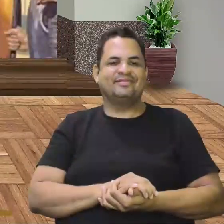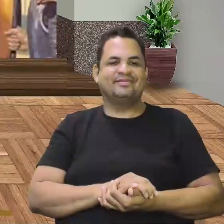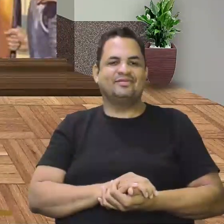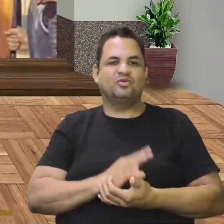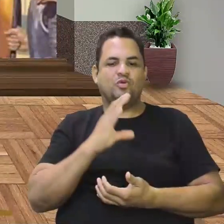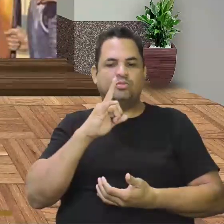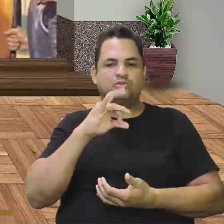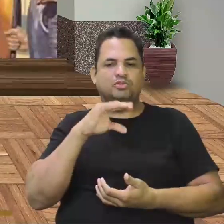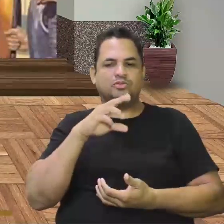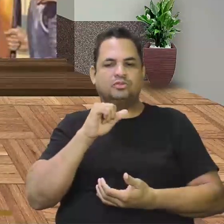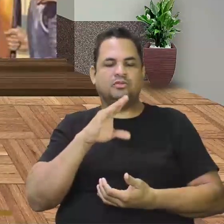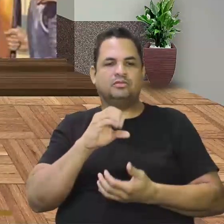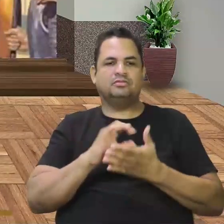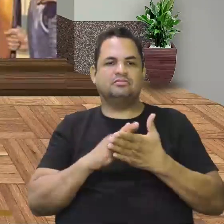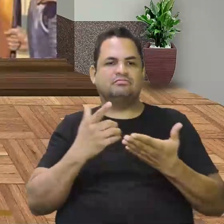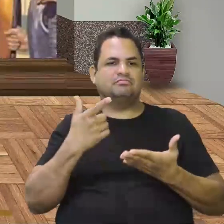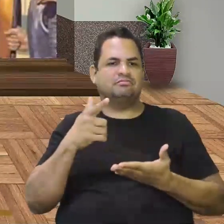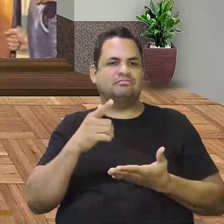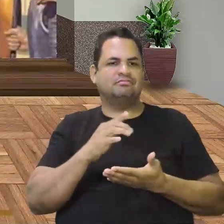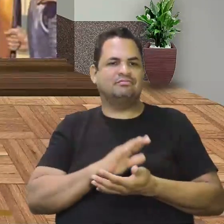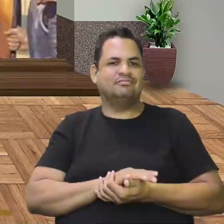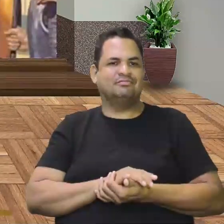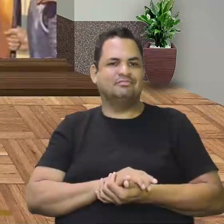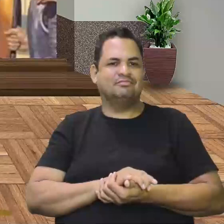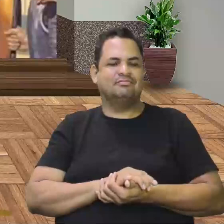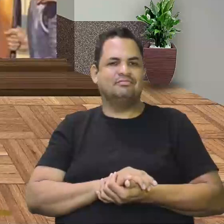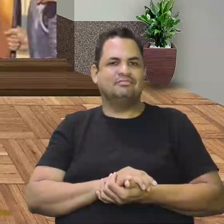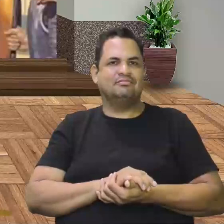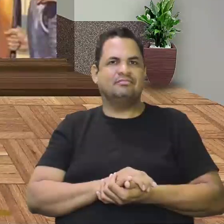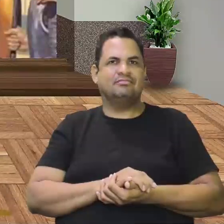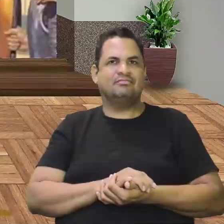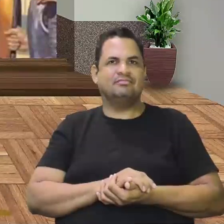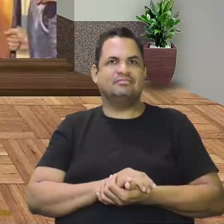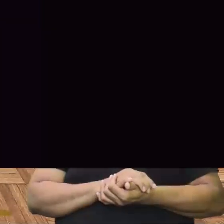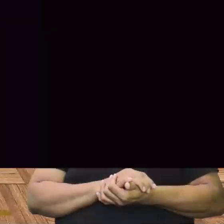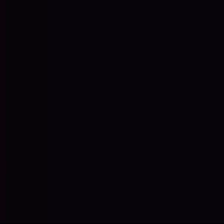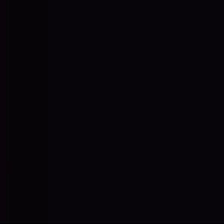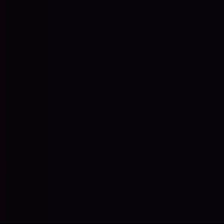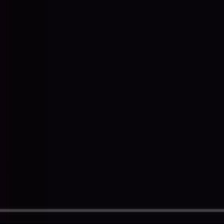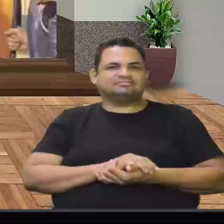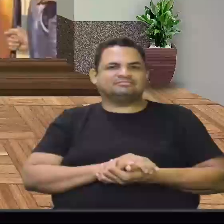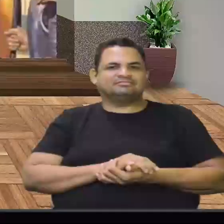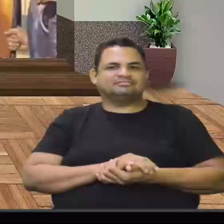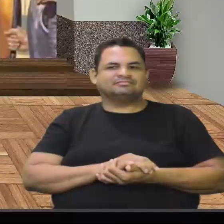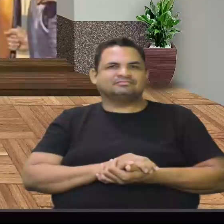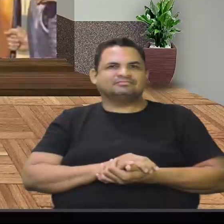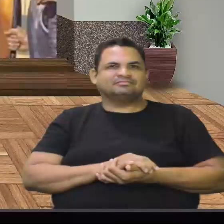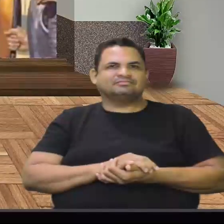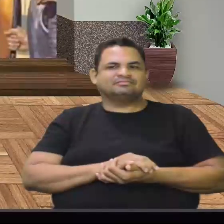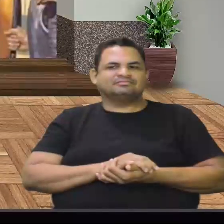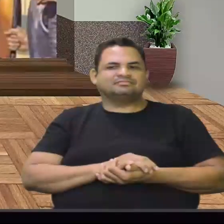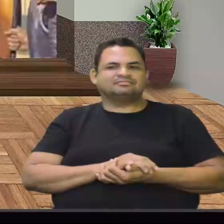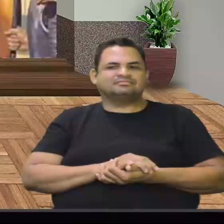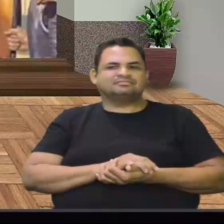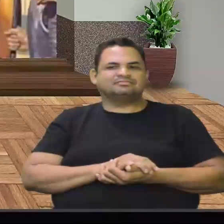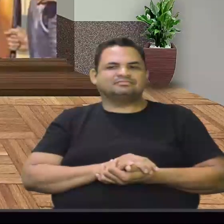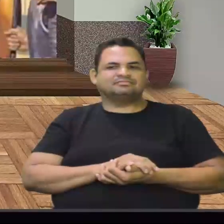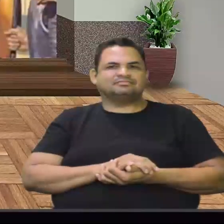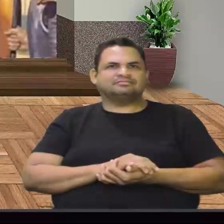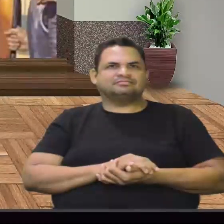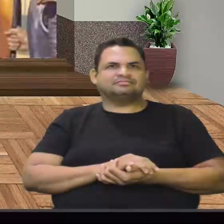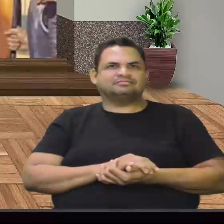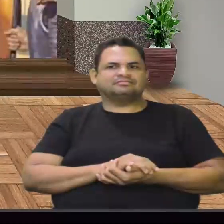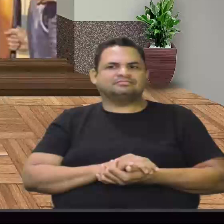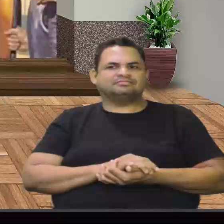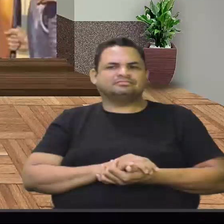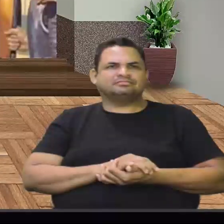Hã? Vai você não trabalhar? Ver se você consegue comer, viver dentro da sociedade.